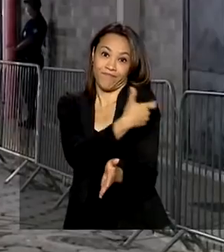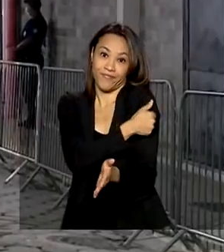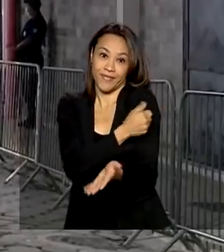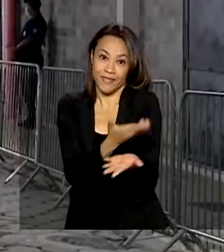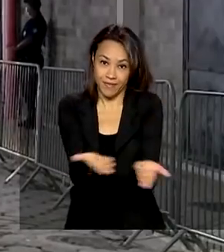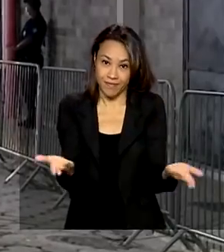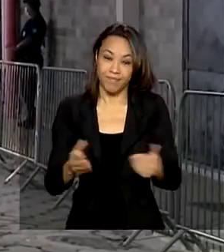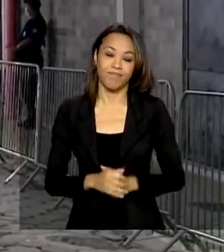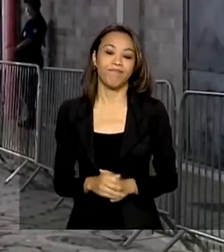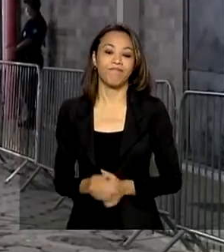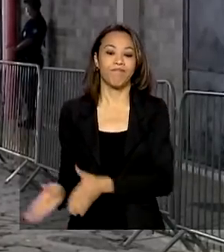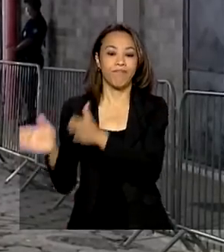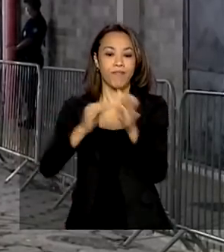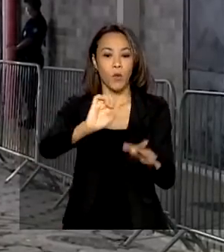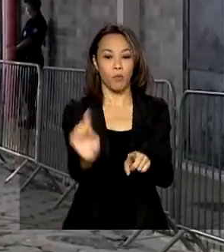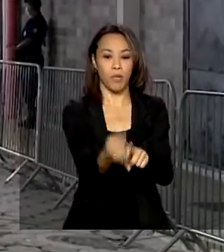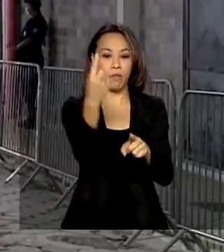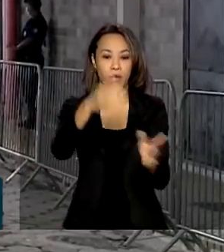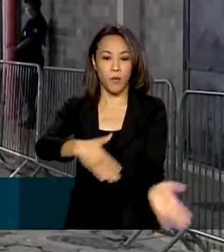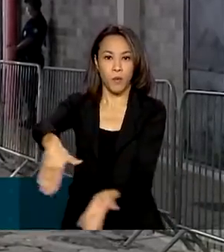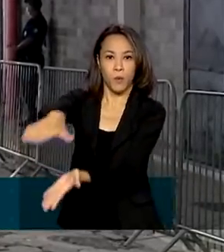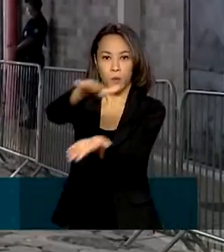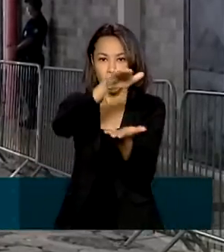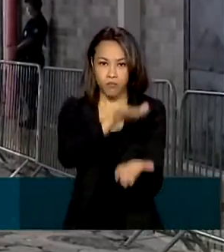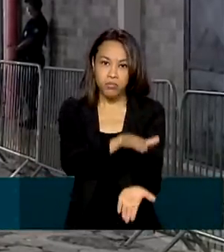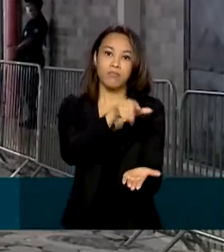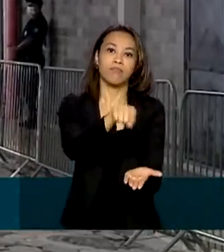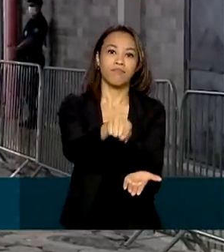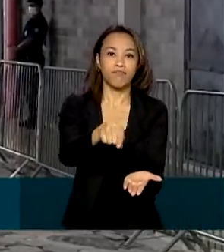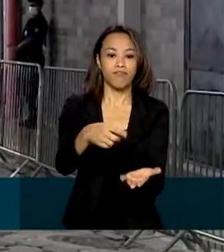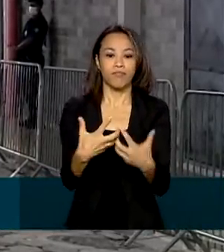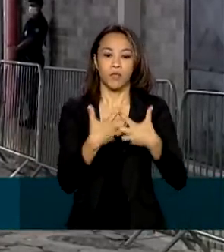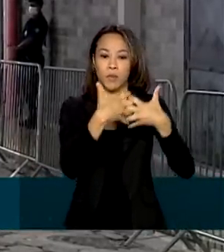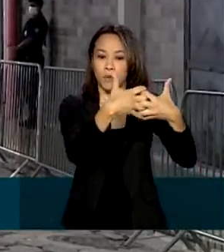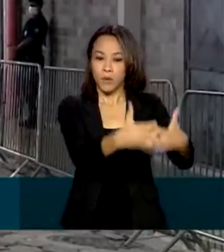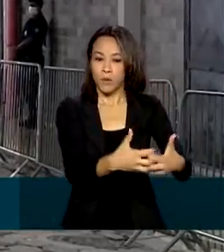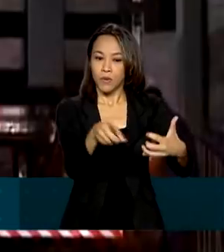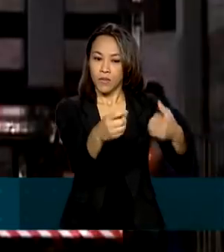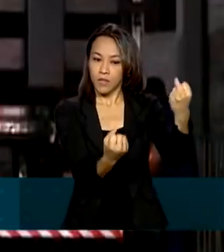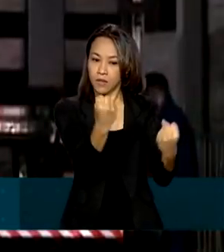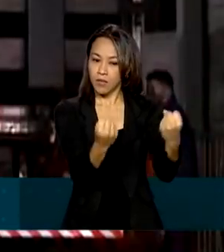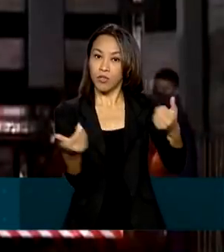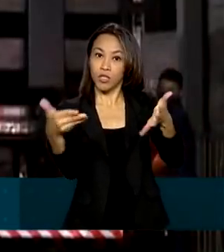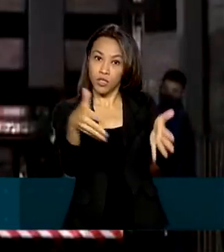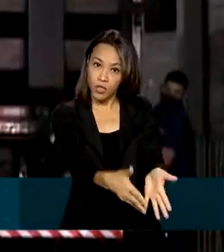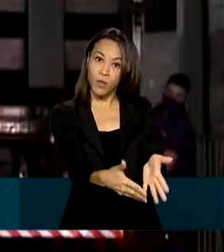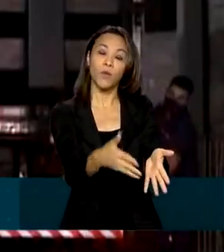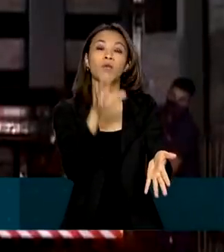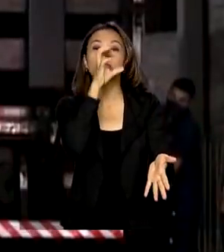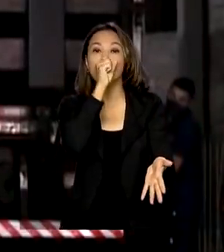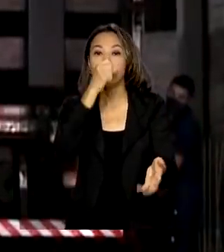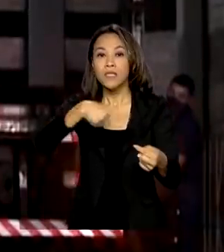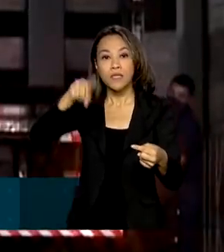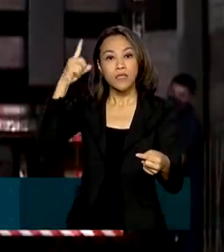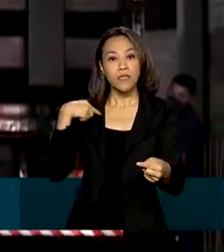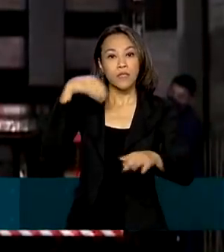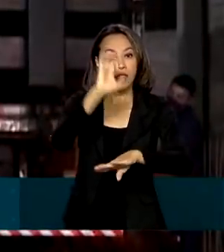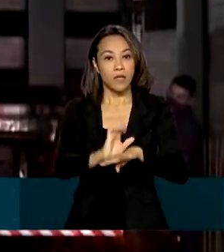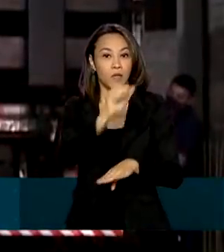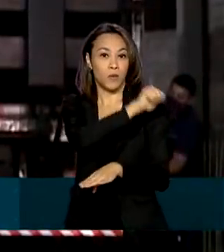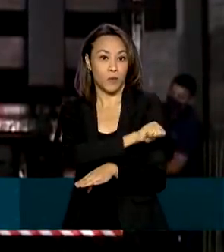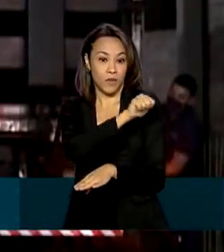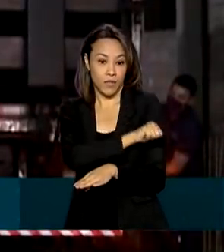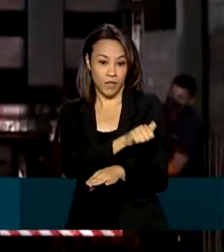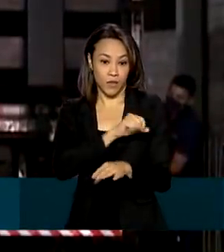O primeiro lote de ingrediente farmacêutico ativo da vacina da AstraZeneca Oxford chegou no sábado ao Rio de Janeiro no